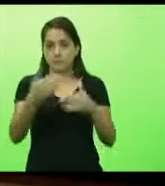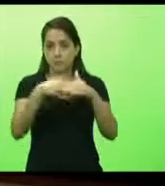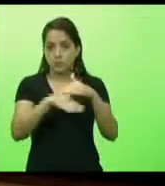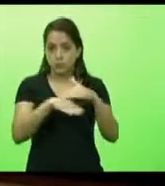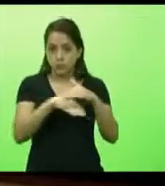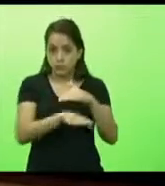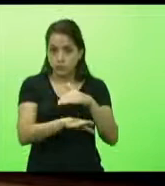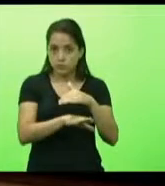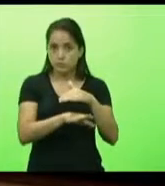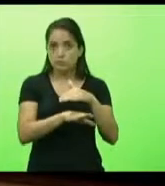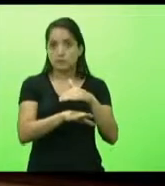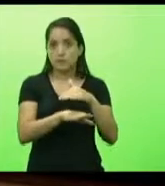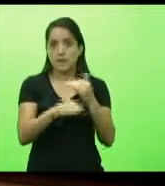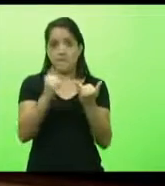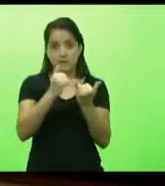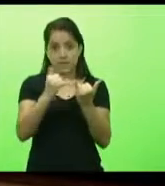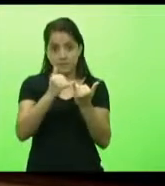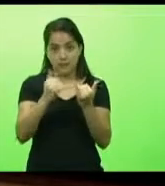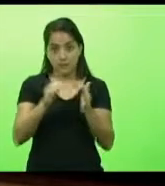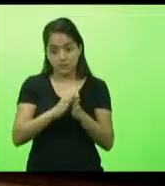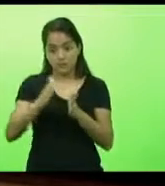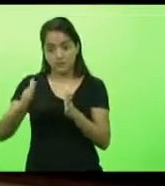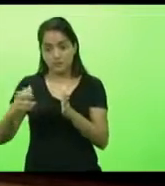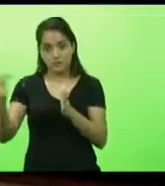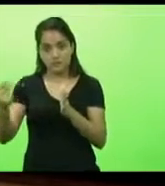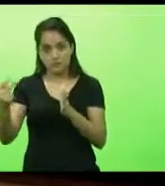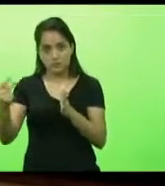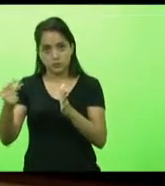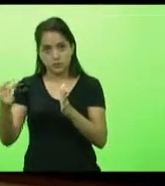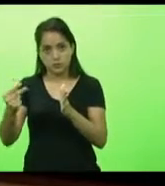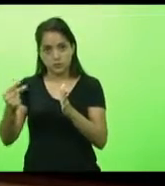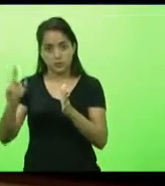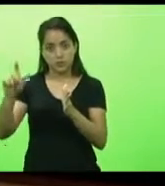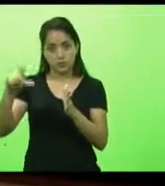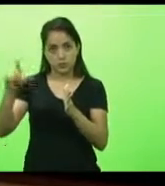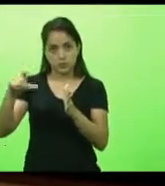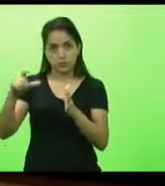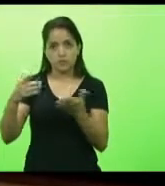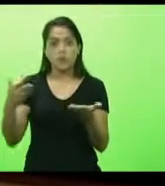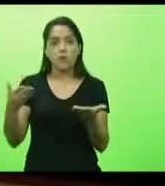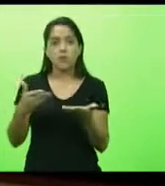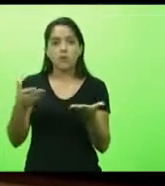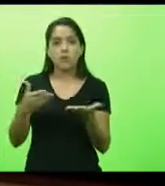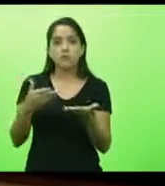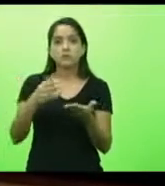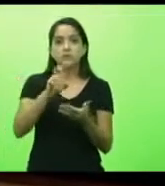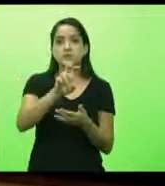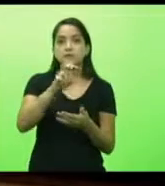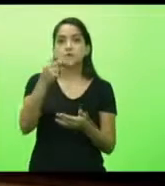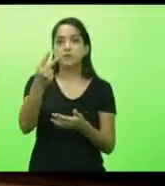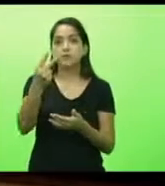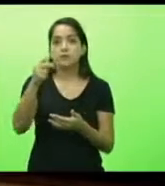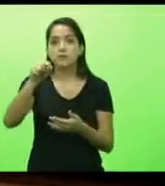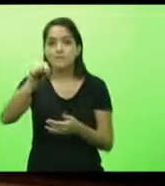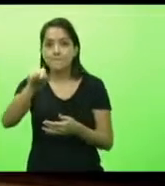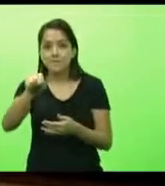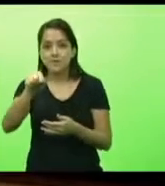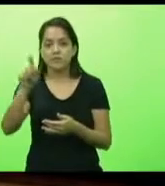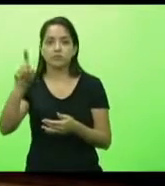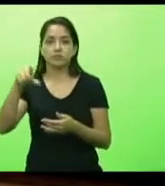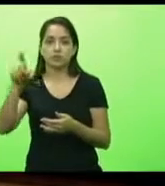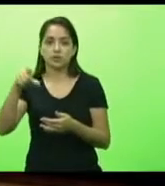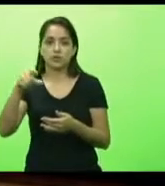metade do estoque para a segunda fase, para a segunda dose, tem hoje 52 mil doses de vacinas